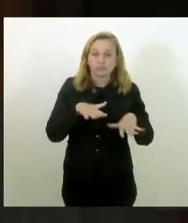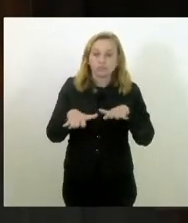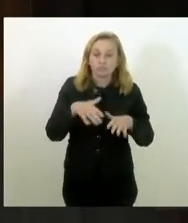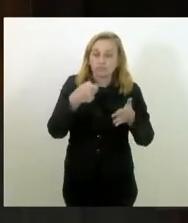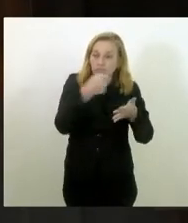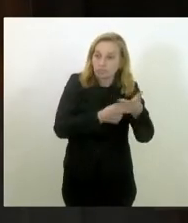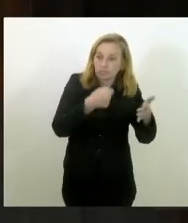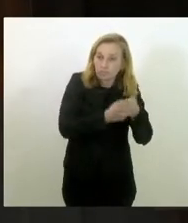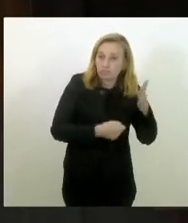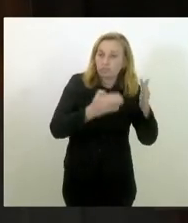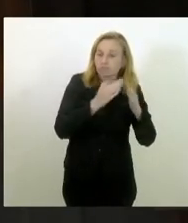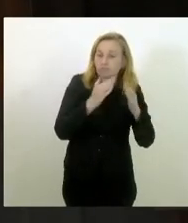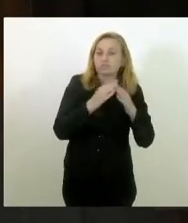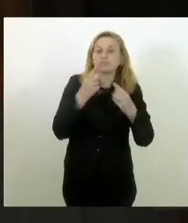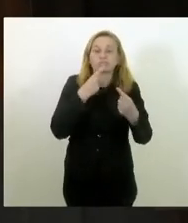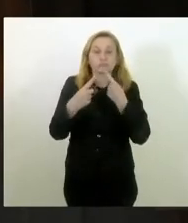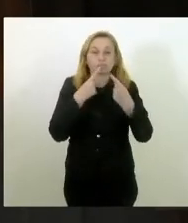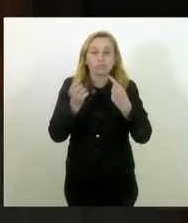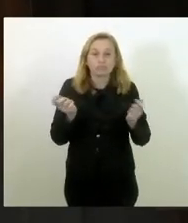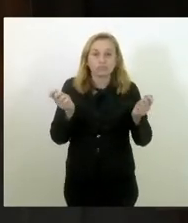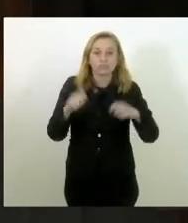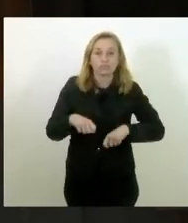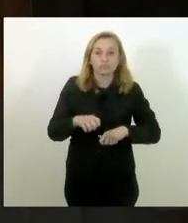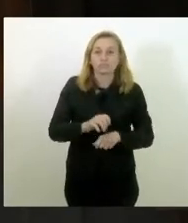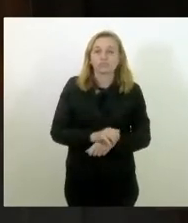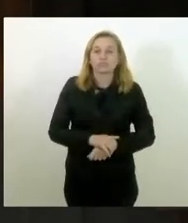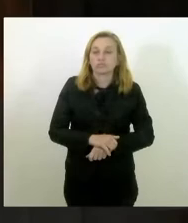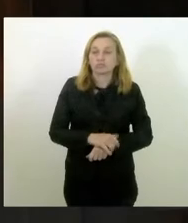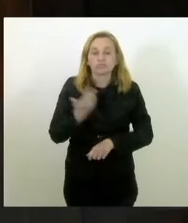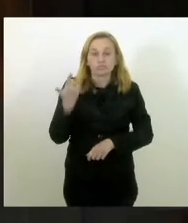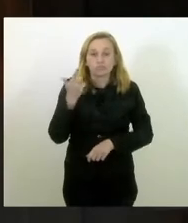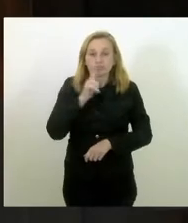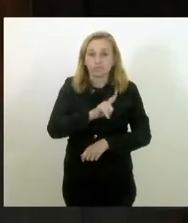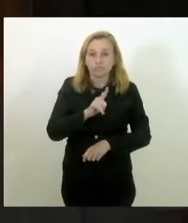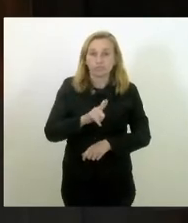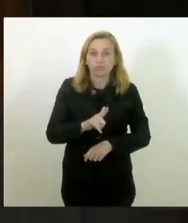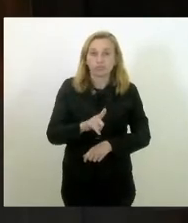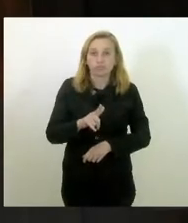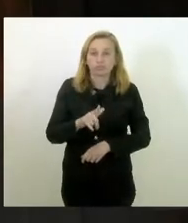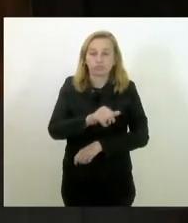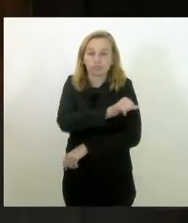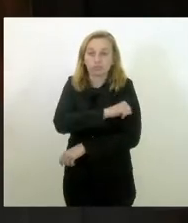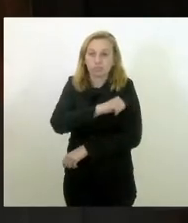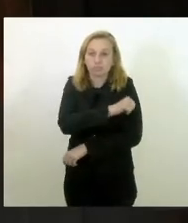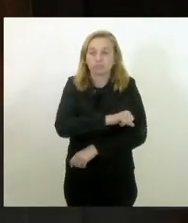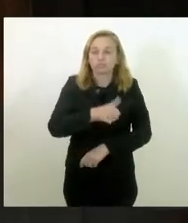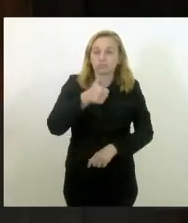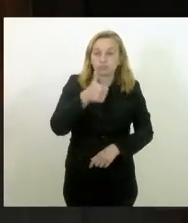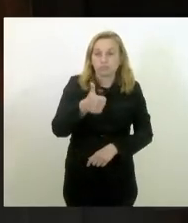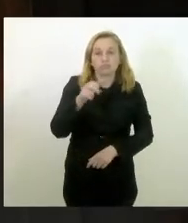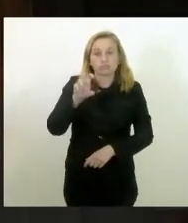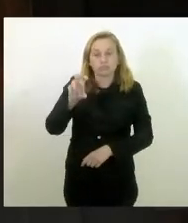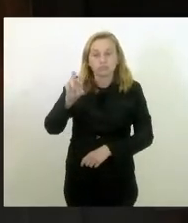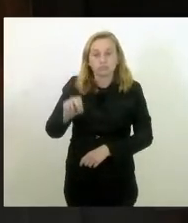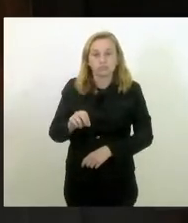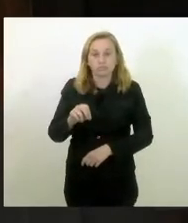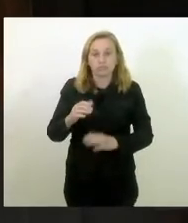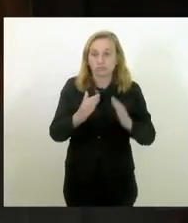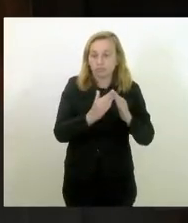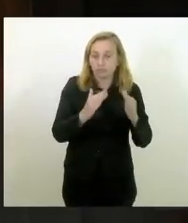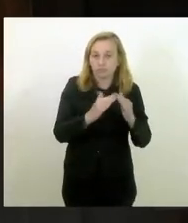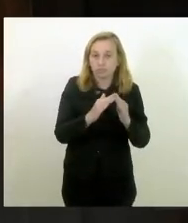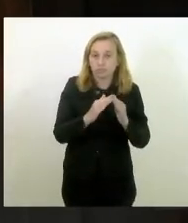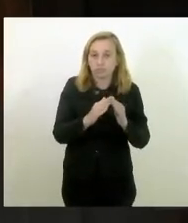moradia, para discutir as possibilidades de conseguir, Rejane, 150 unidades habitacionais na